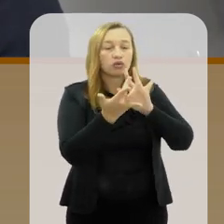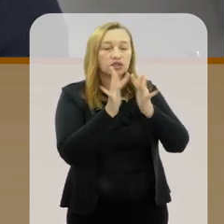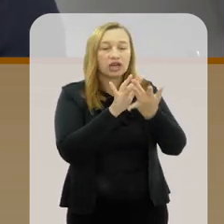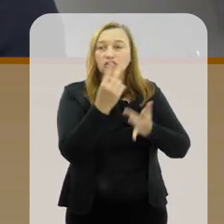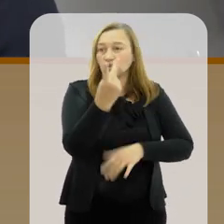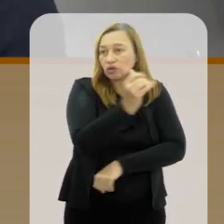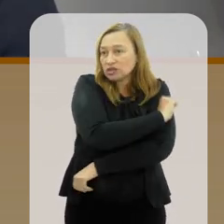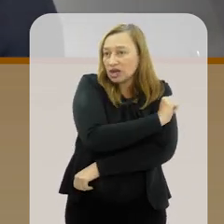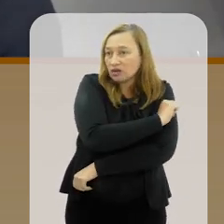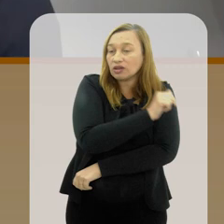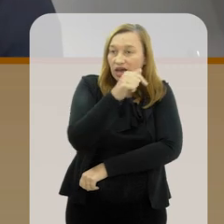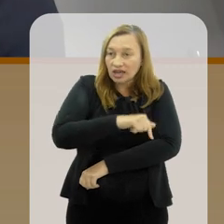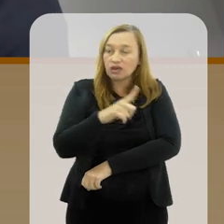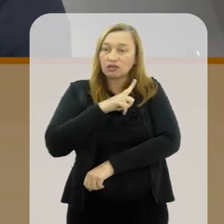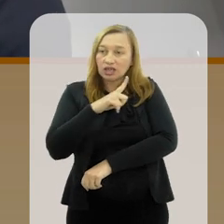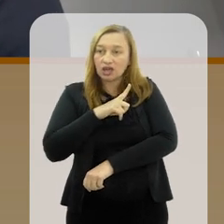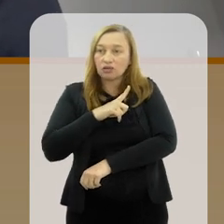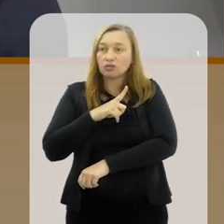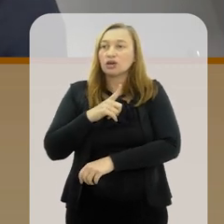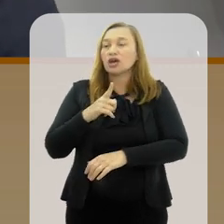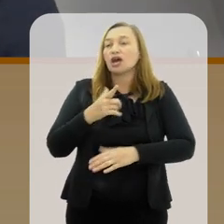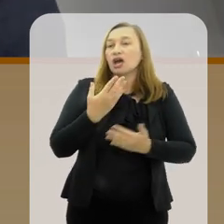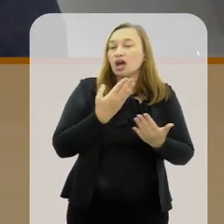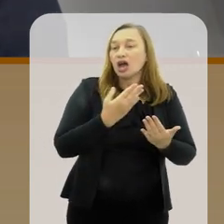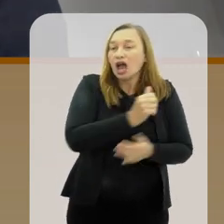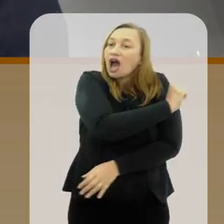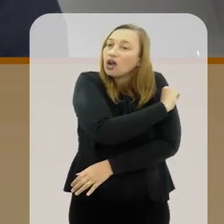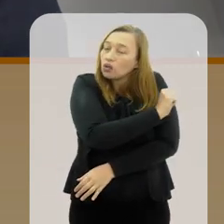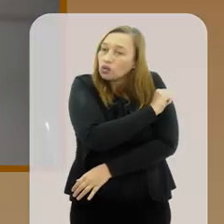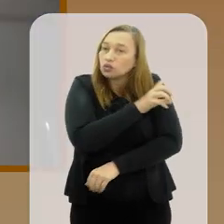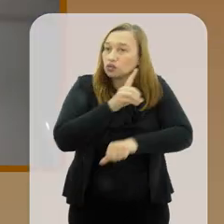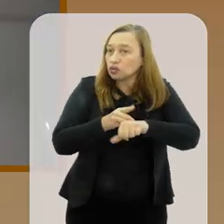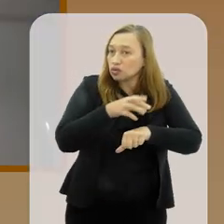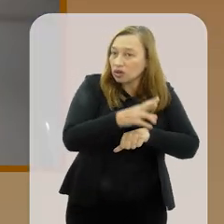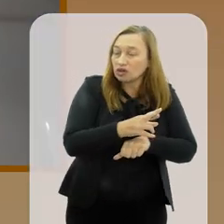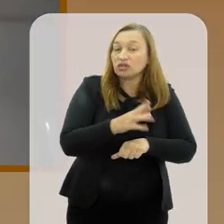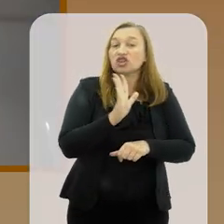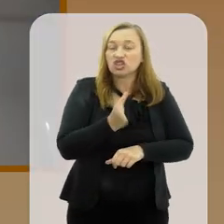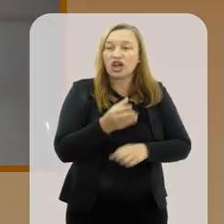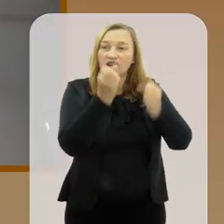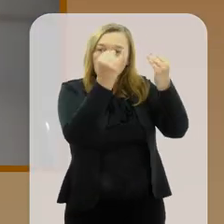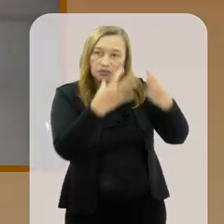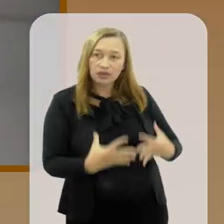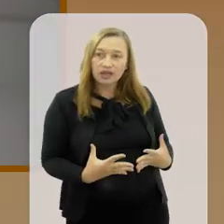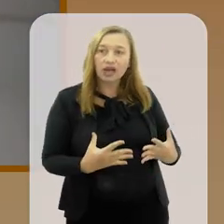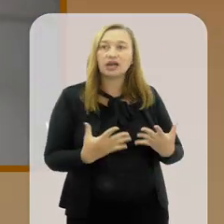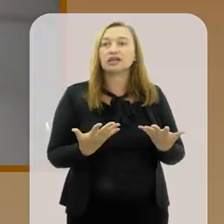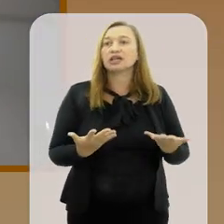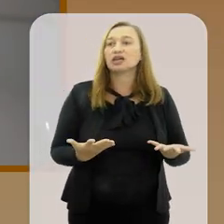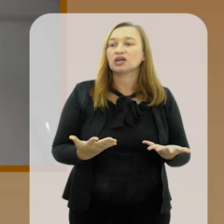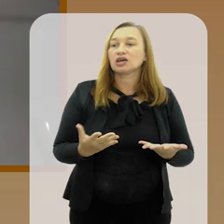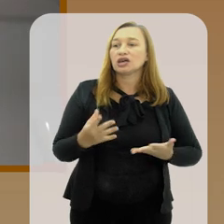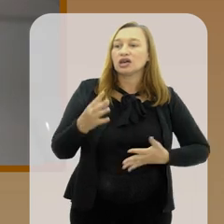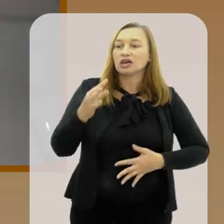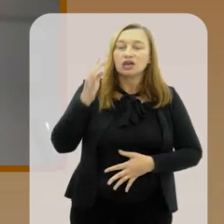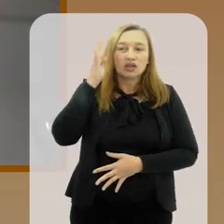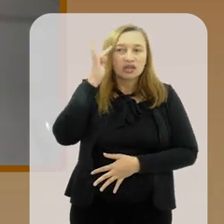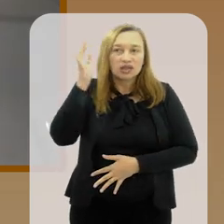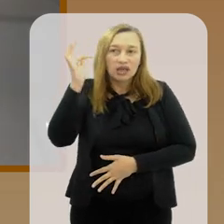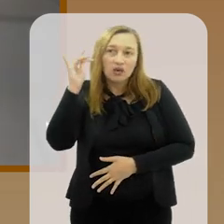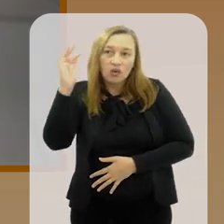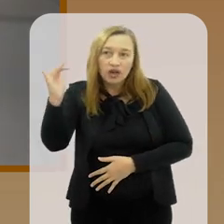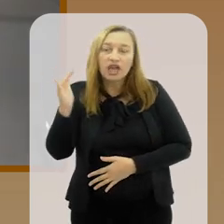E aqui, por exemplo, eu tenho meus estudantes de doutorado. Hoje eu acabei de tentar explicar pra eles um dos meus teoremas.